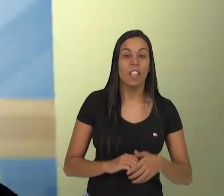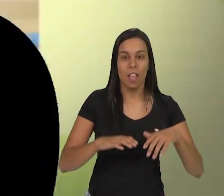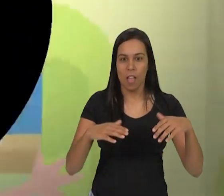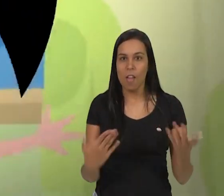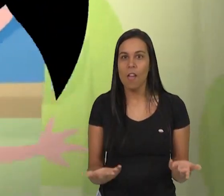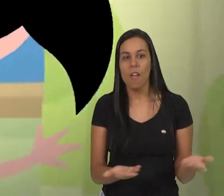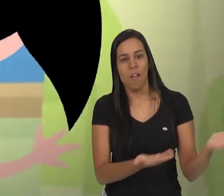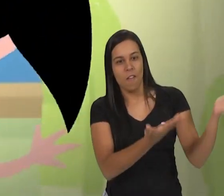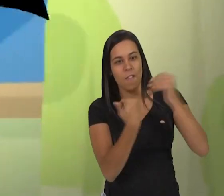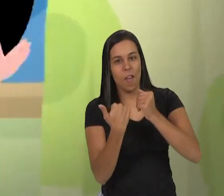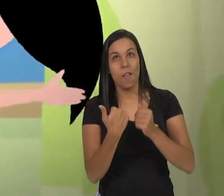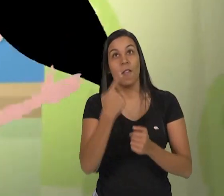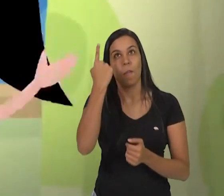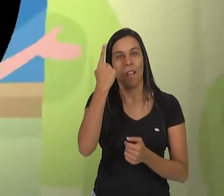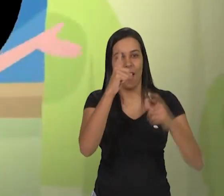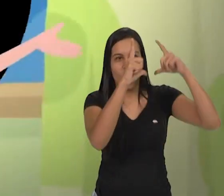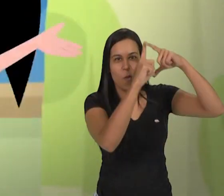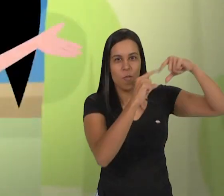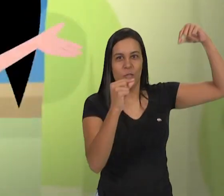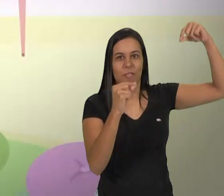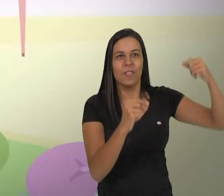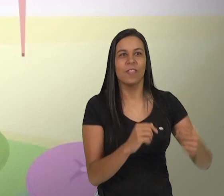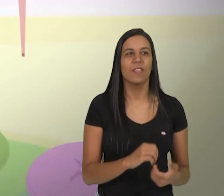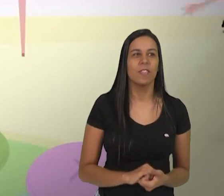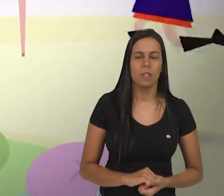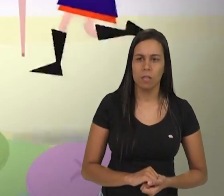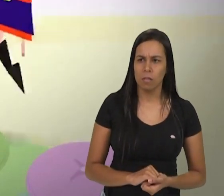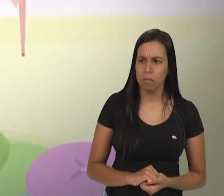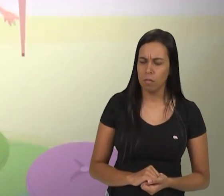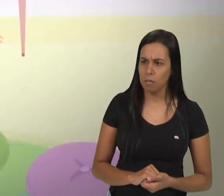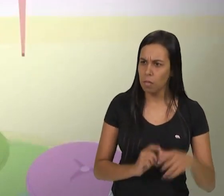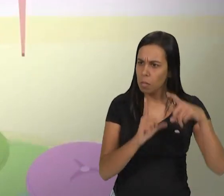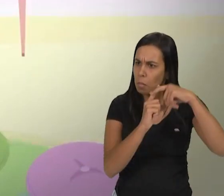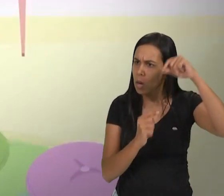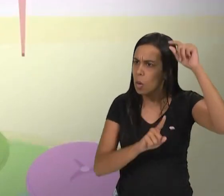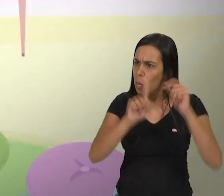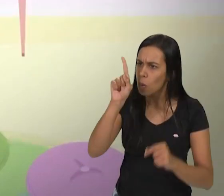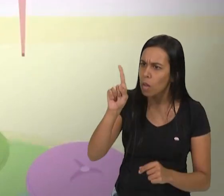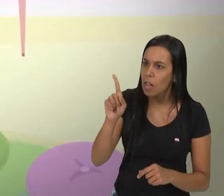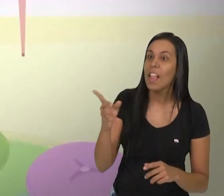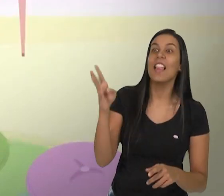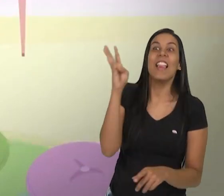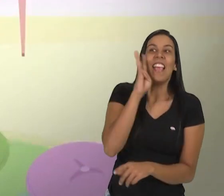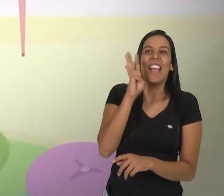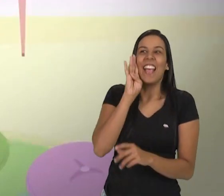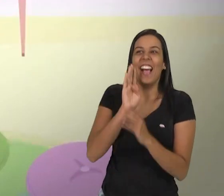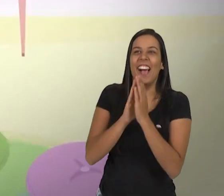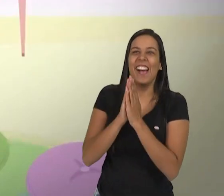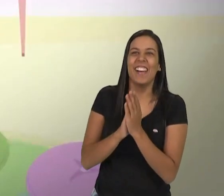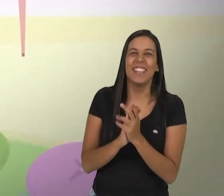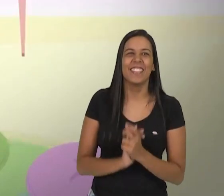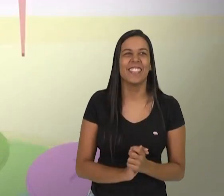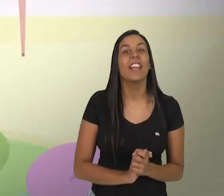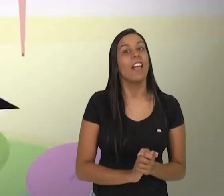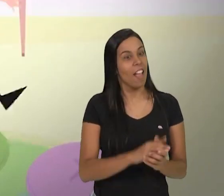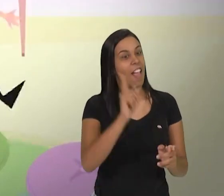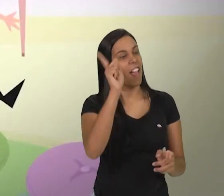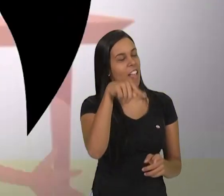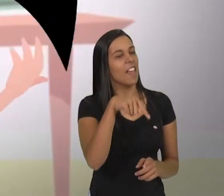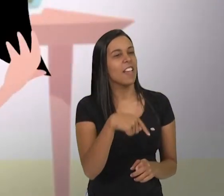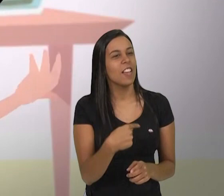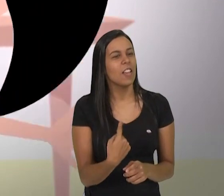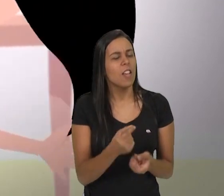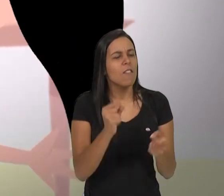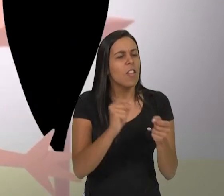Então vamos para a lua! Pra lua? Legal! É!